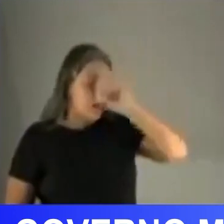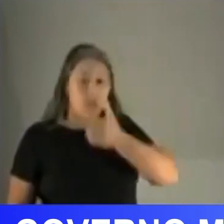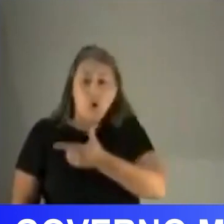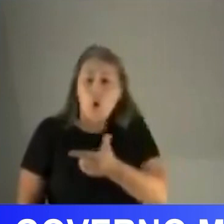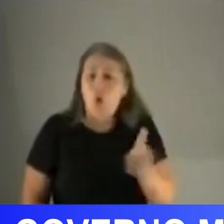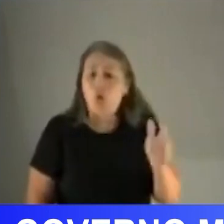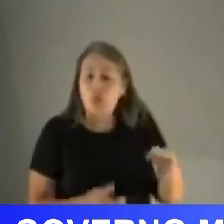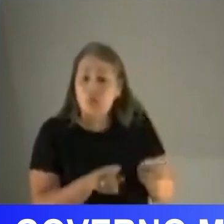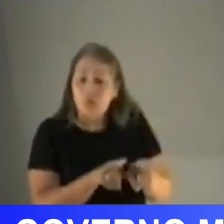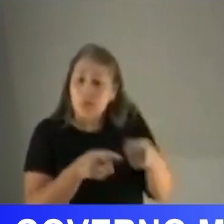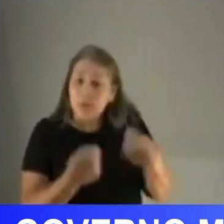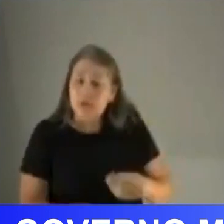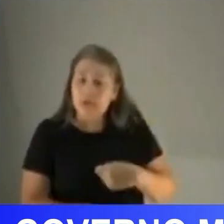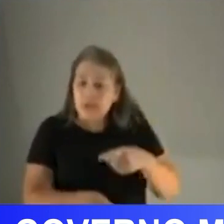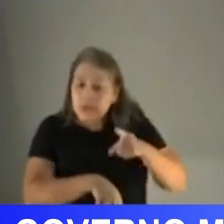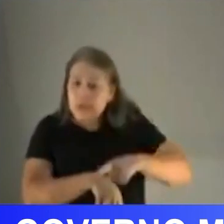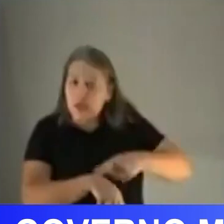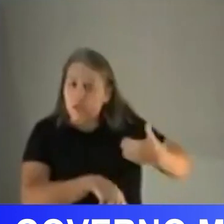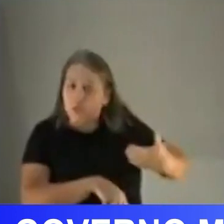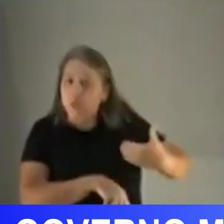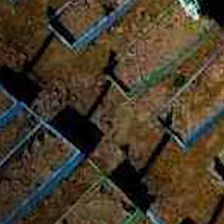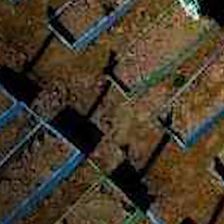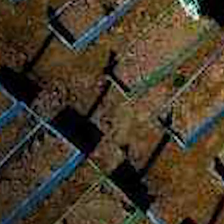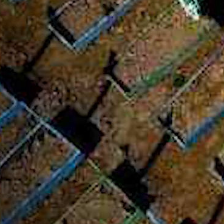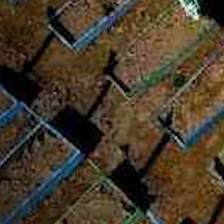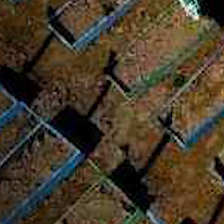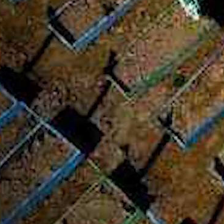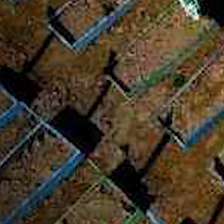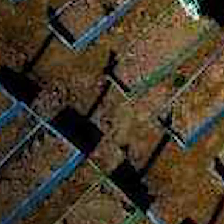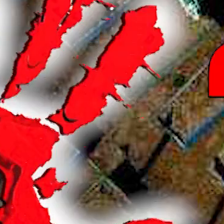instituições. A gente precisa ganhar tempo, como eu disse. Não tem cabimento isso.